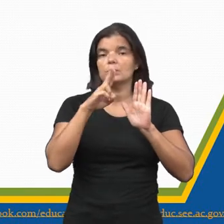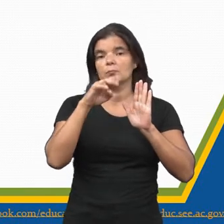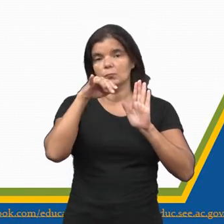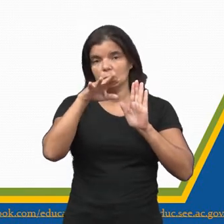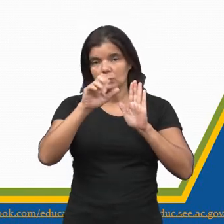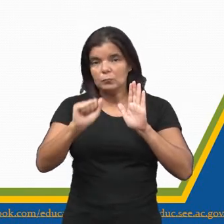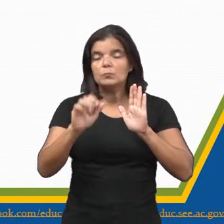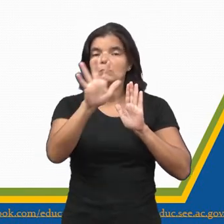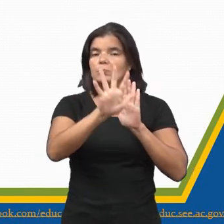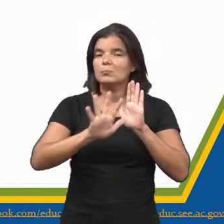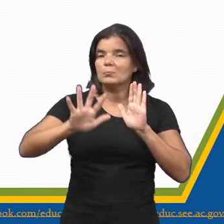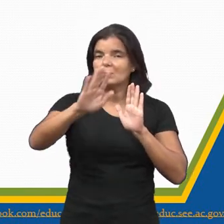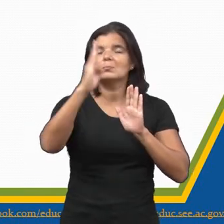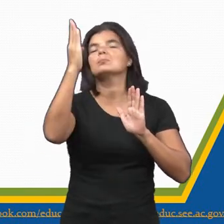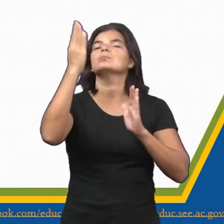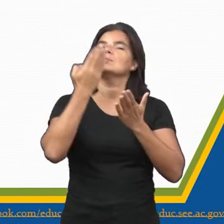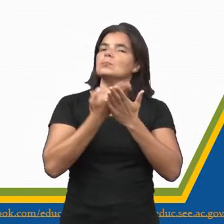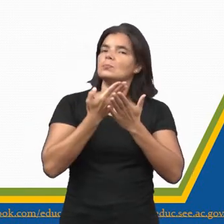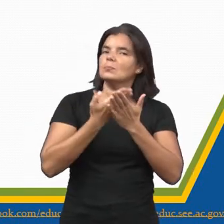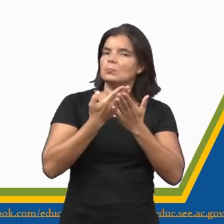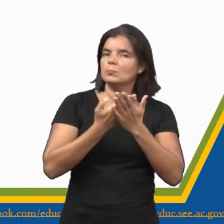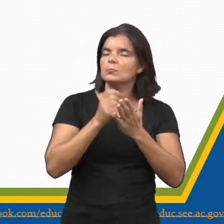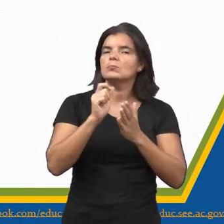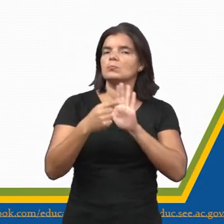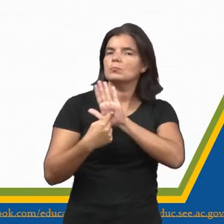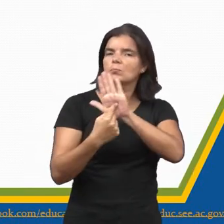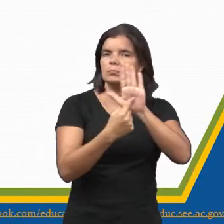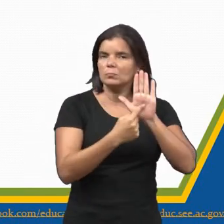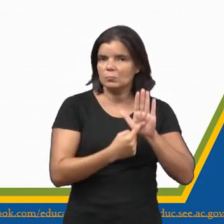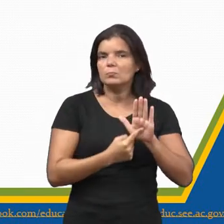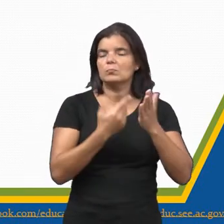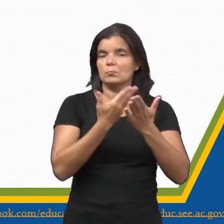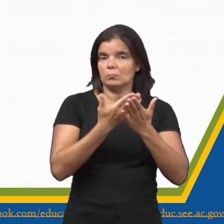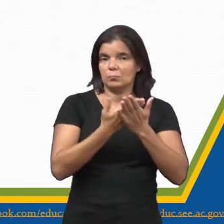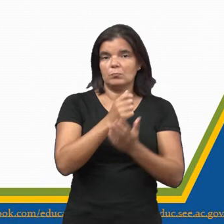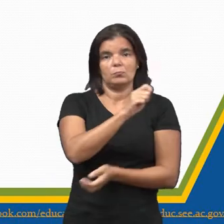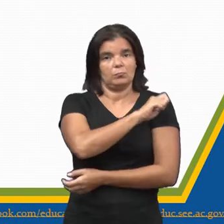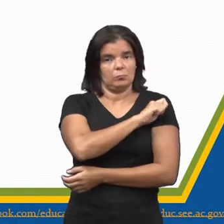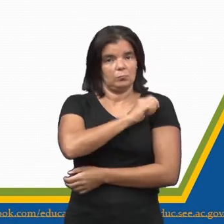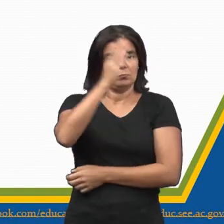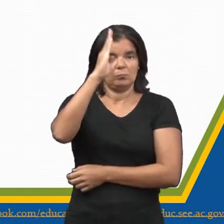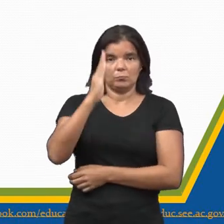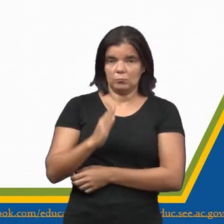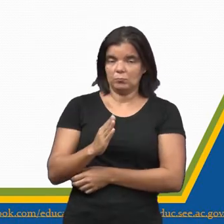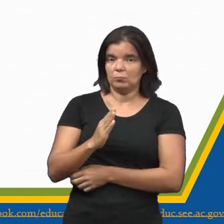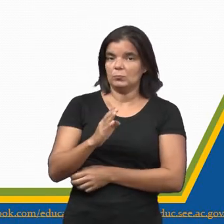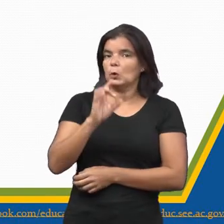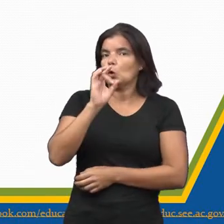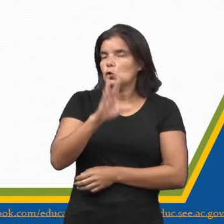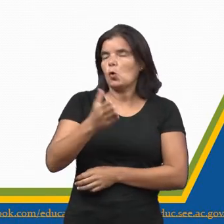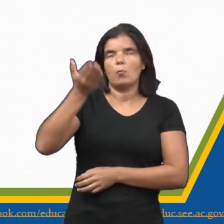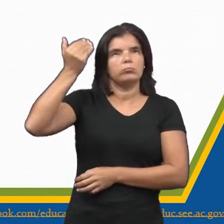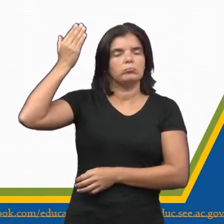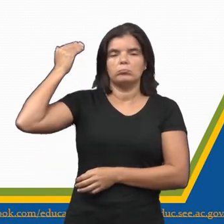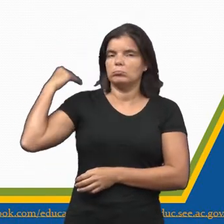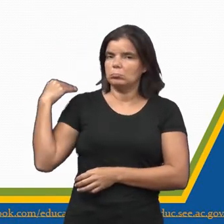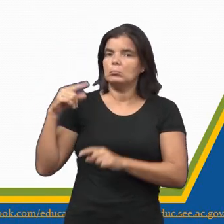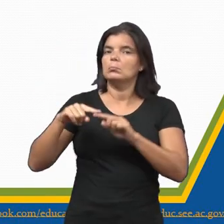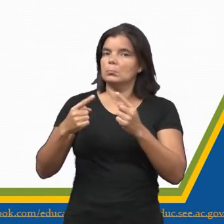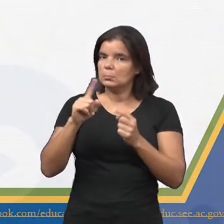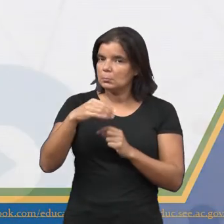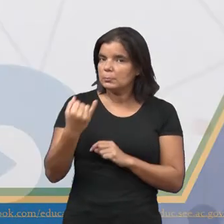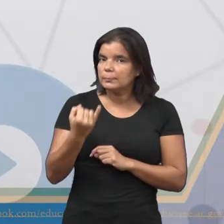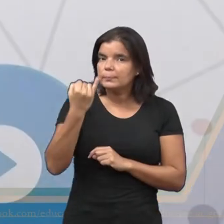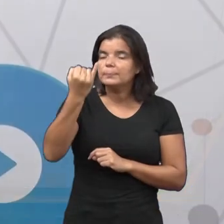dos Estudantes, que é um organismo de representação dos estudantes brasileiros, que não ficou só no passado. É